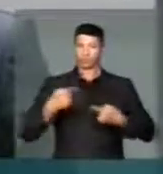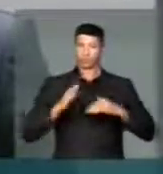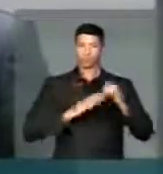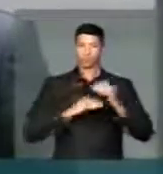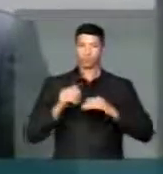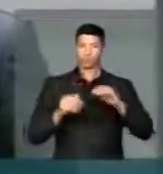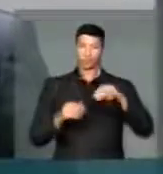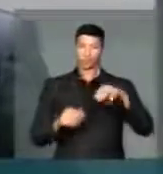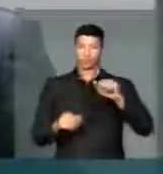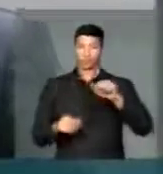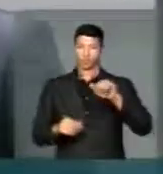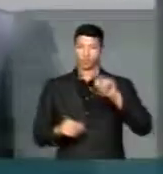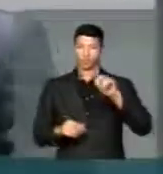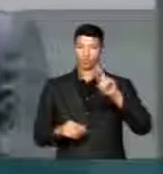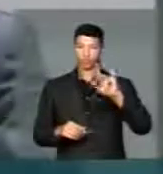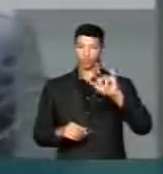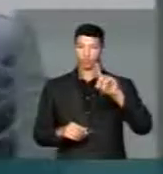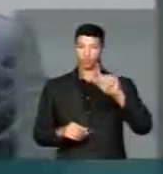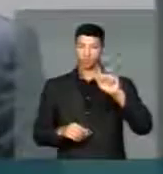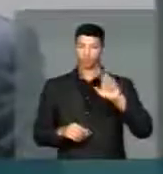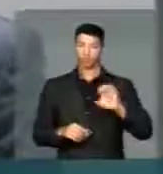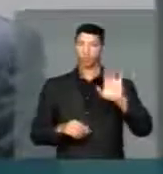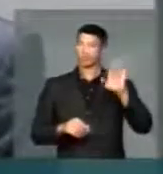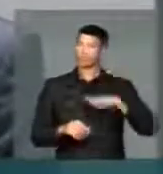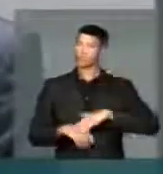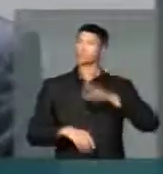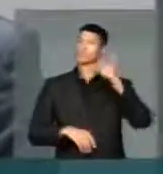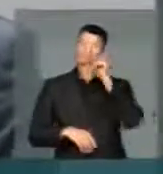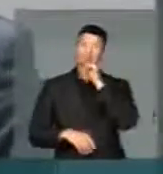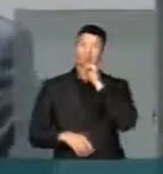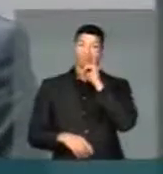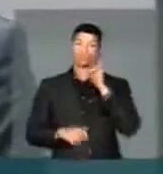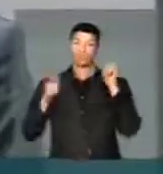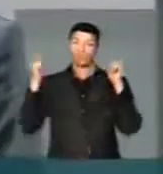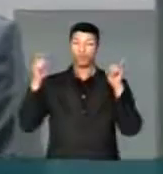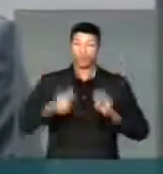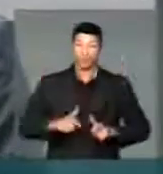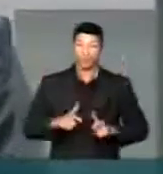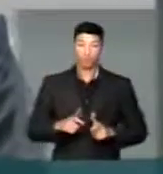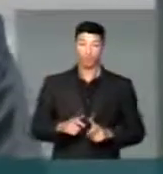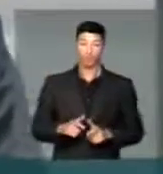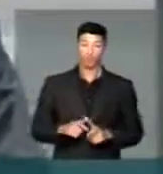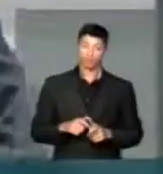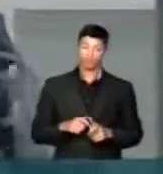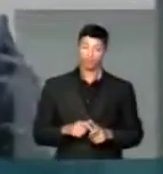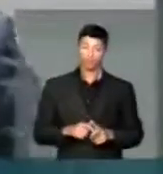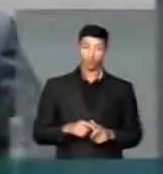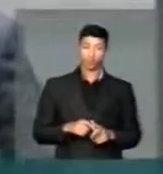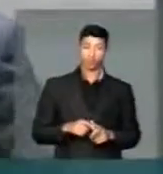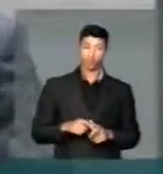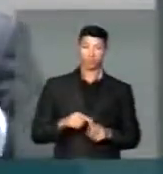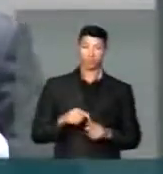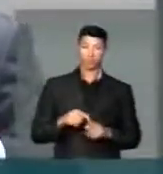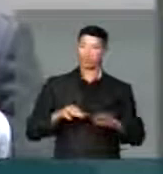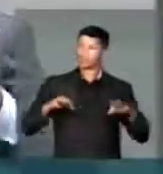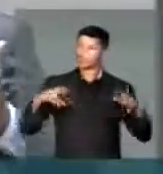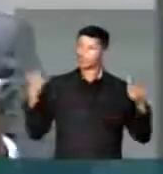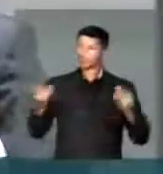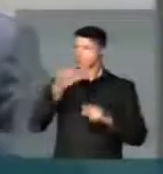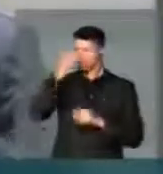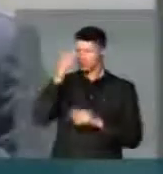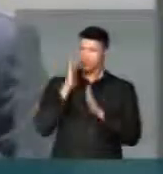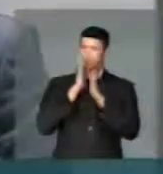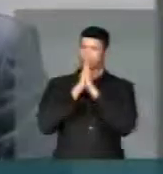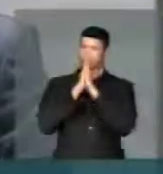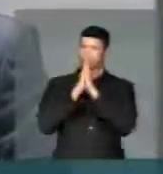a questão da redução da maioridade penal. E ela é um dos maiores exemplos, aonde grande parte de todos aqueles que